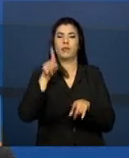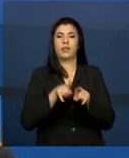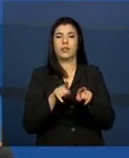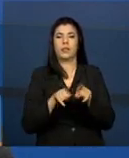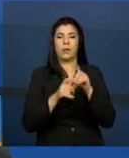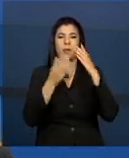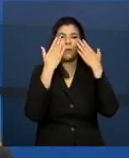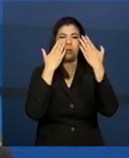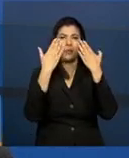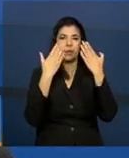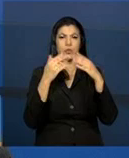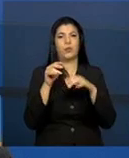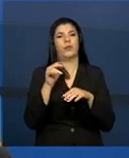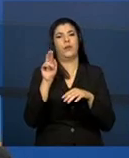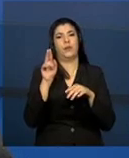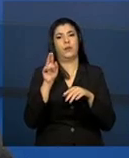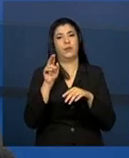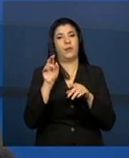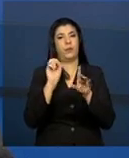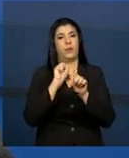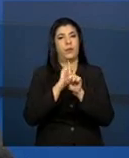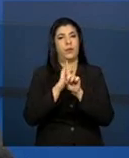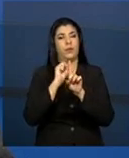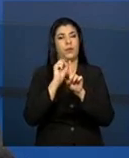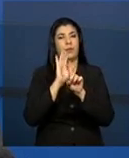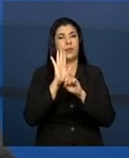então, ele também é um instrumento que consolida